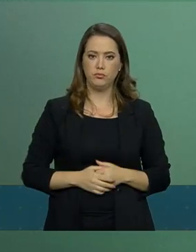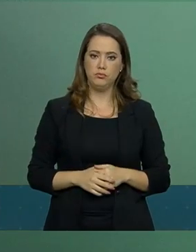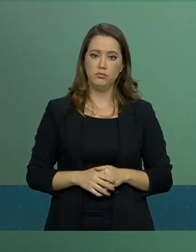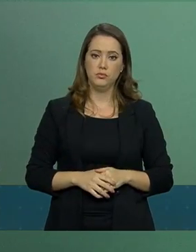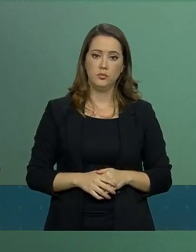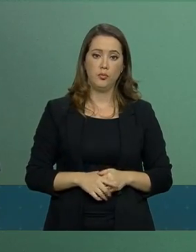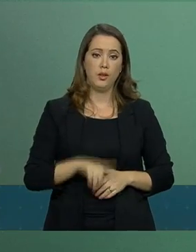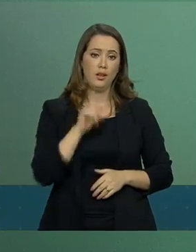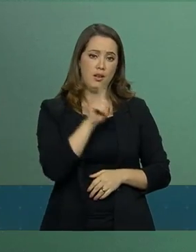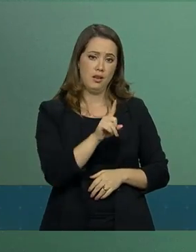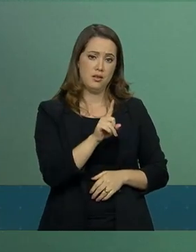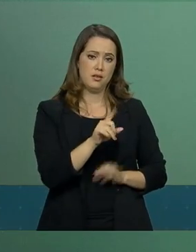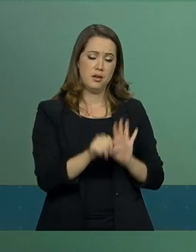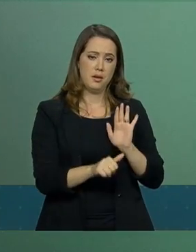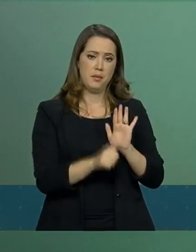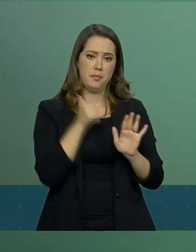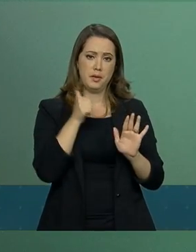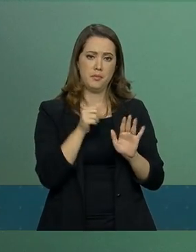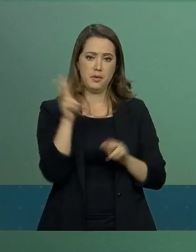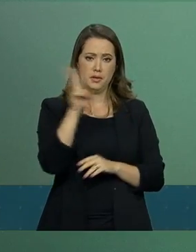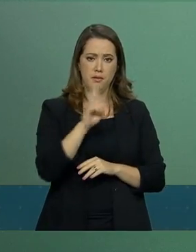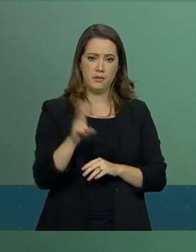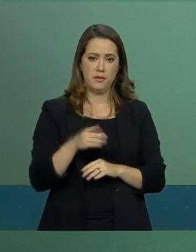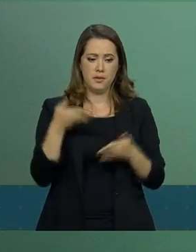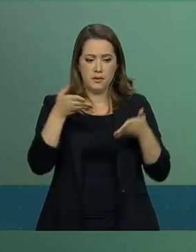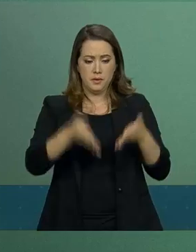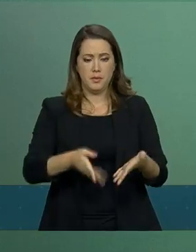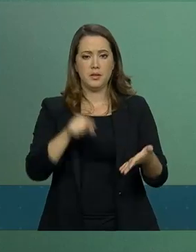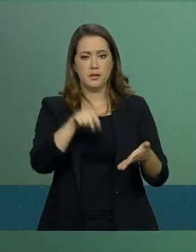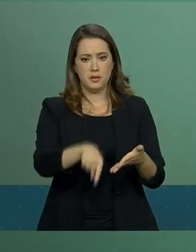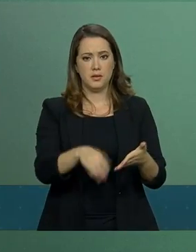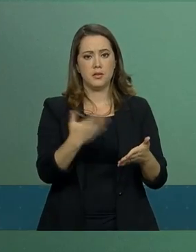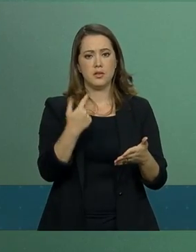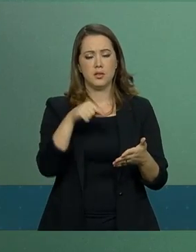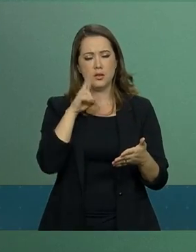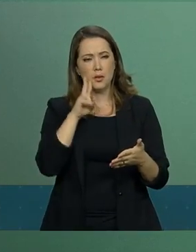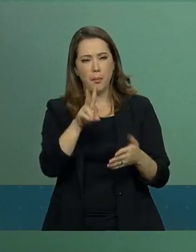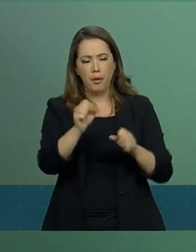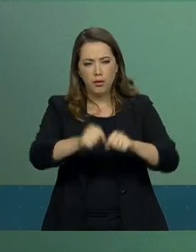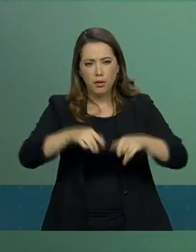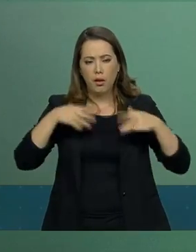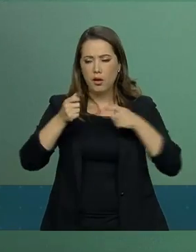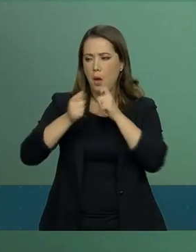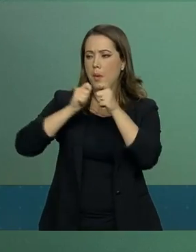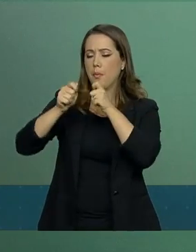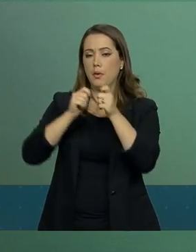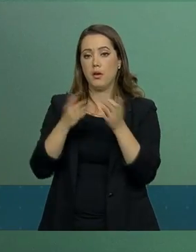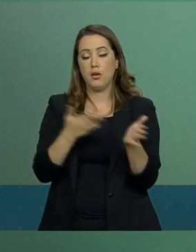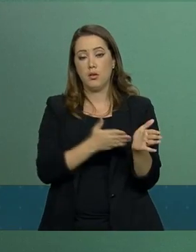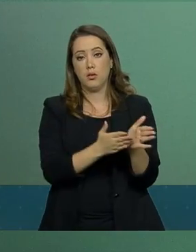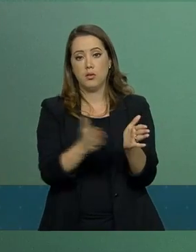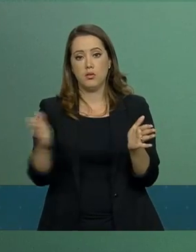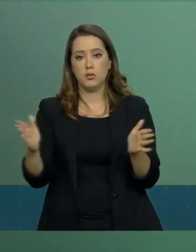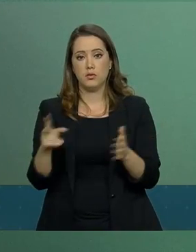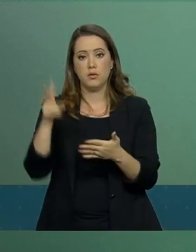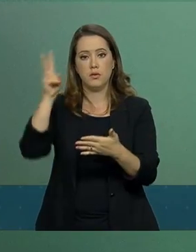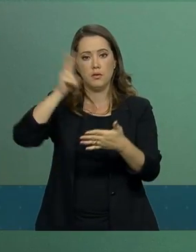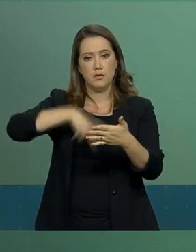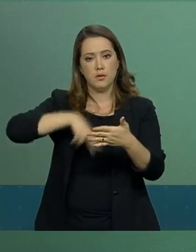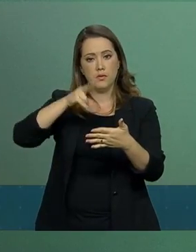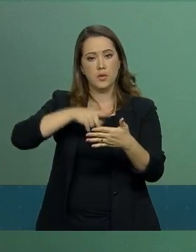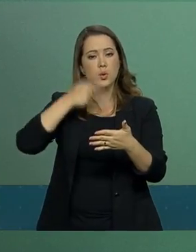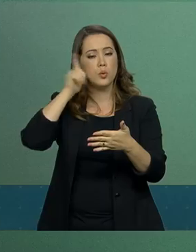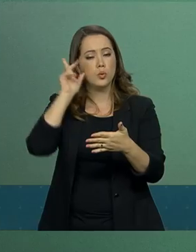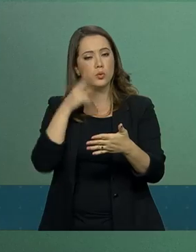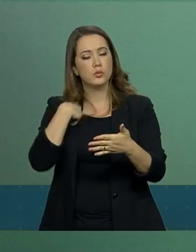-me que esta é a primeira vez que você participa do nosso briefing, não é isso? Pelo menos agora, nesta fase. Então, eu vou ler a nota que